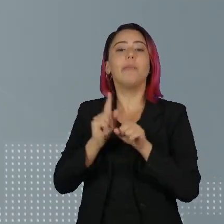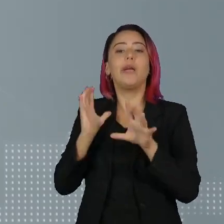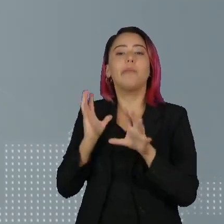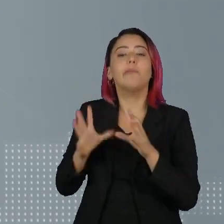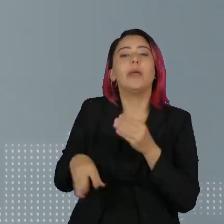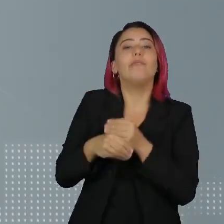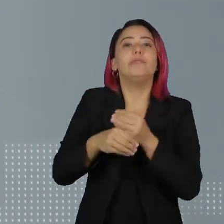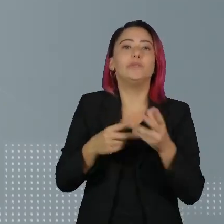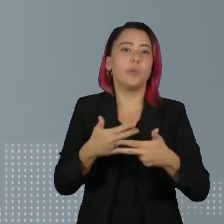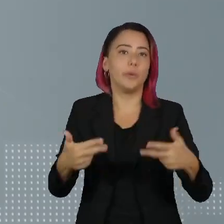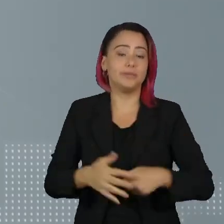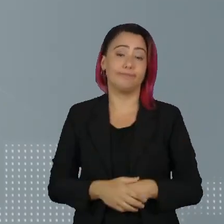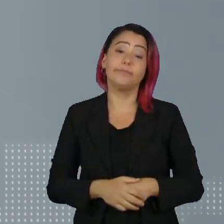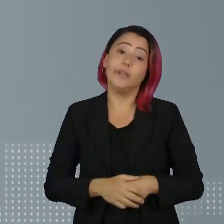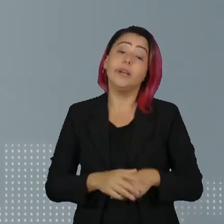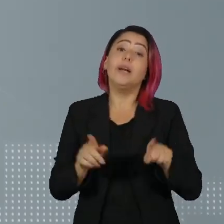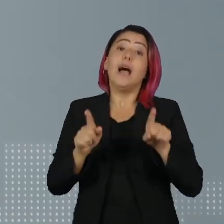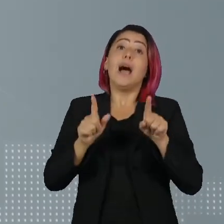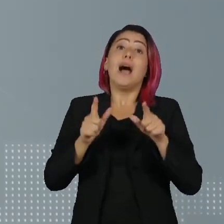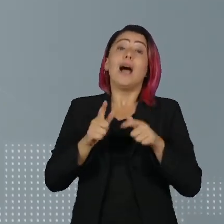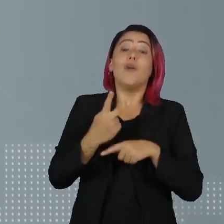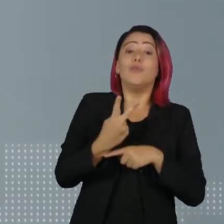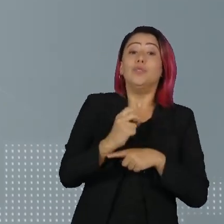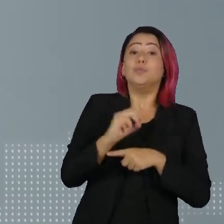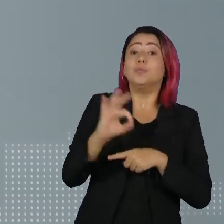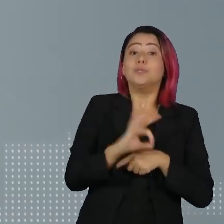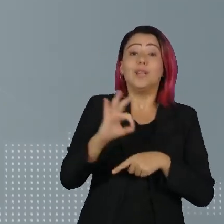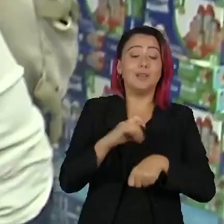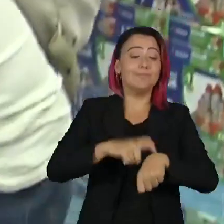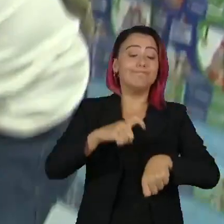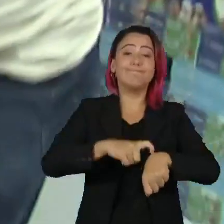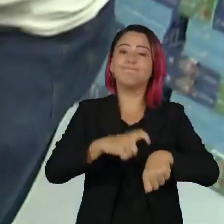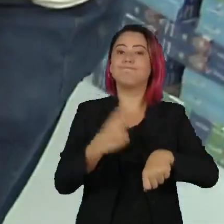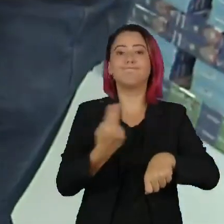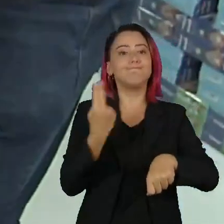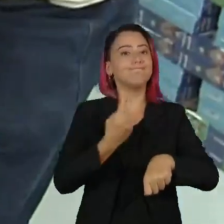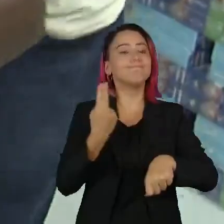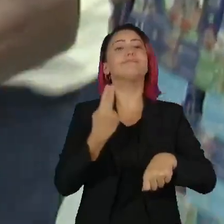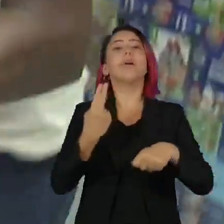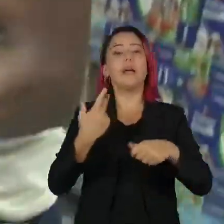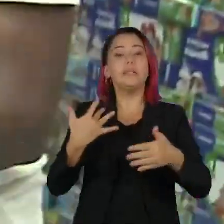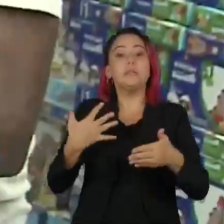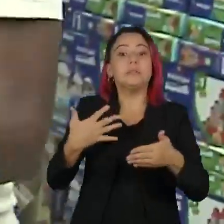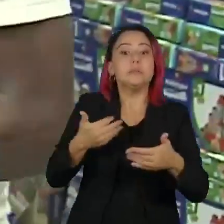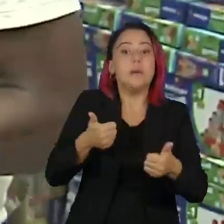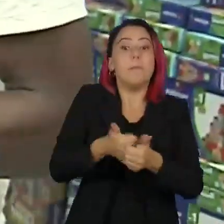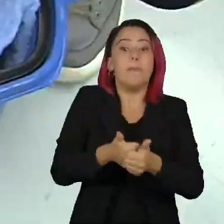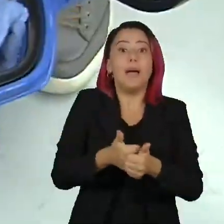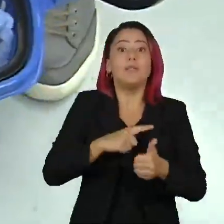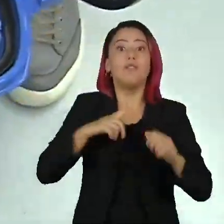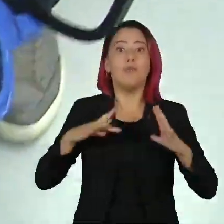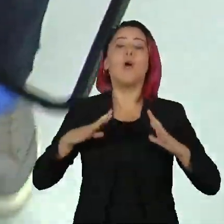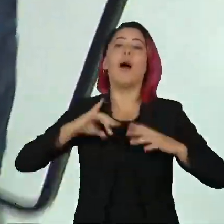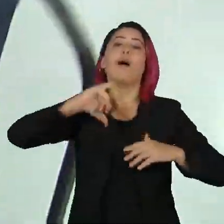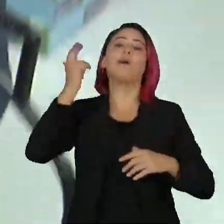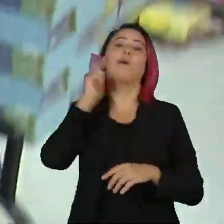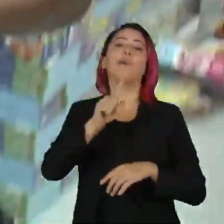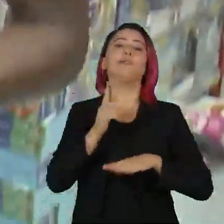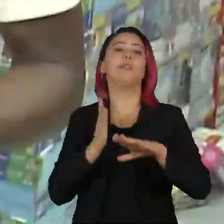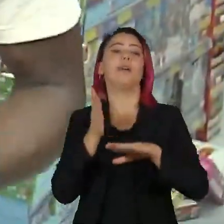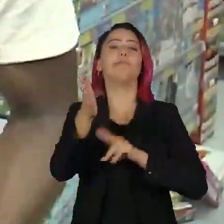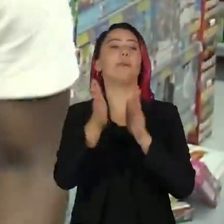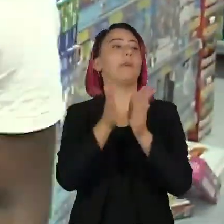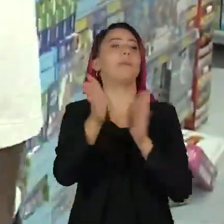% alegam falta de tempo para correr atrás do presente. Foi o caso do Anderson, que saiu do Rio de Janeiro para fazer as